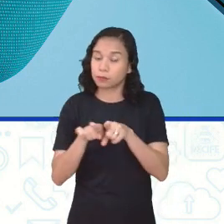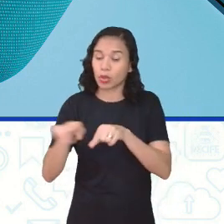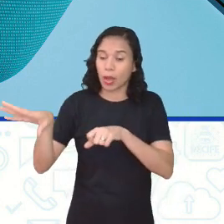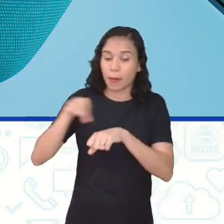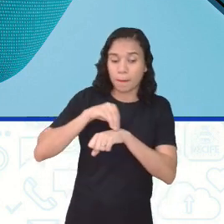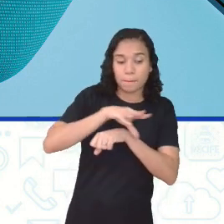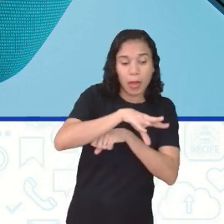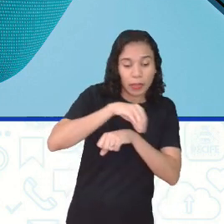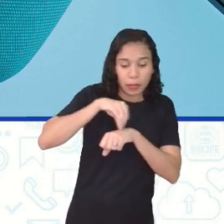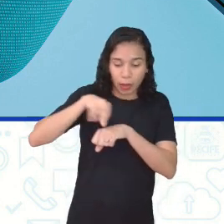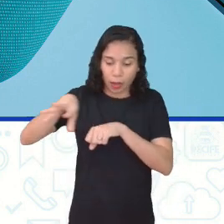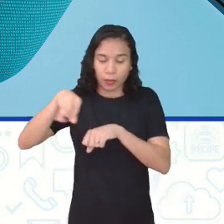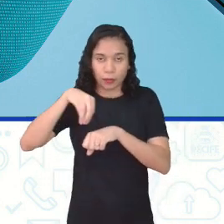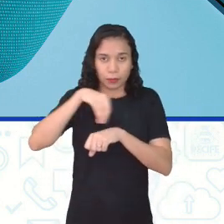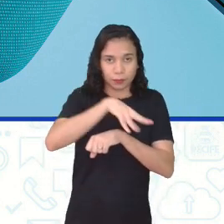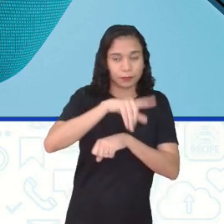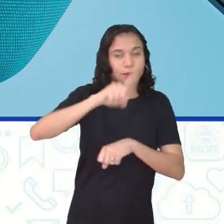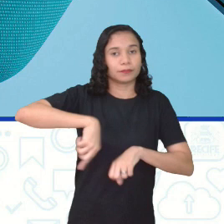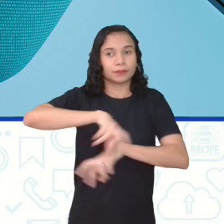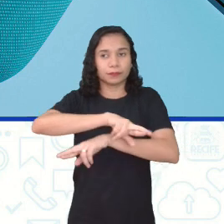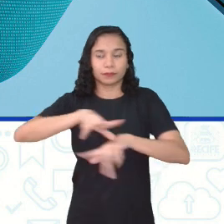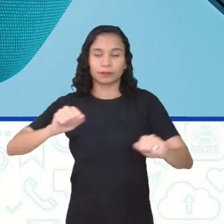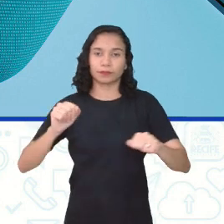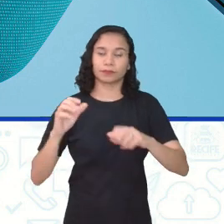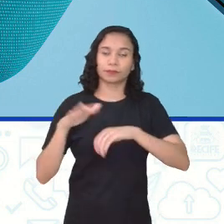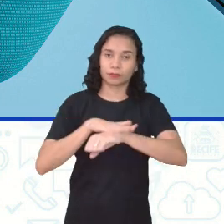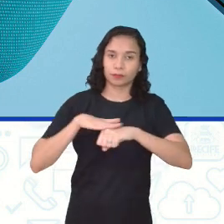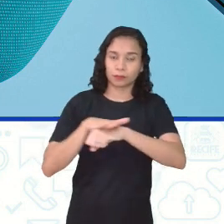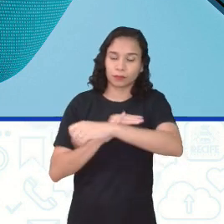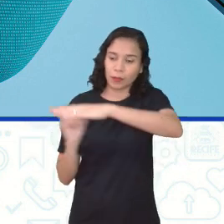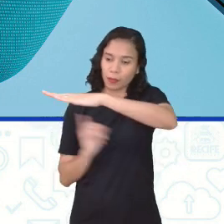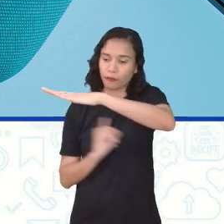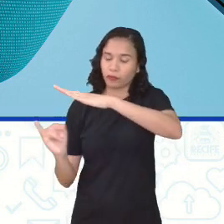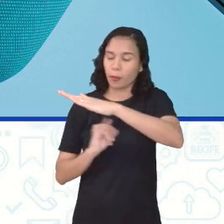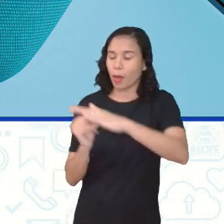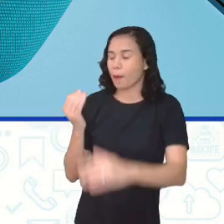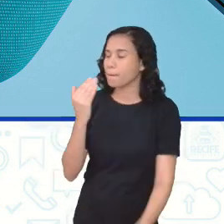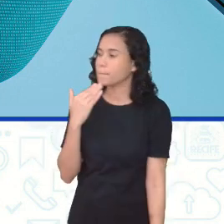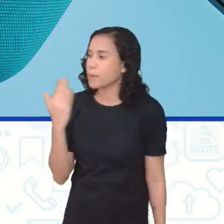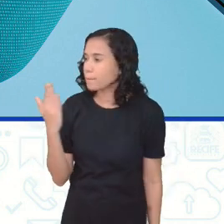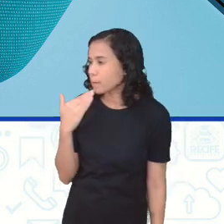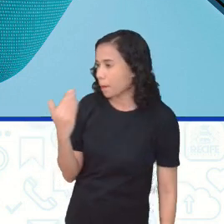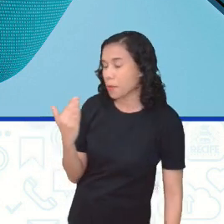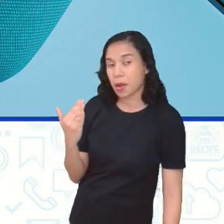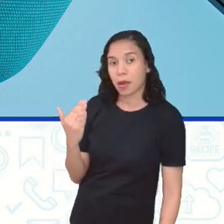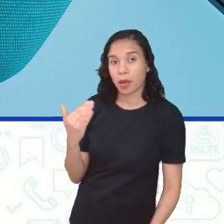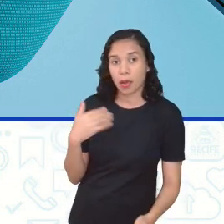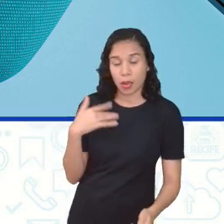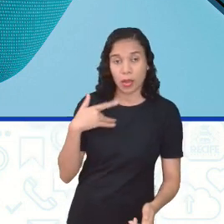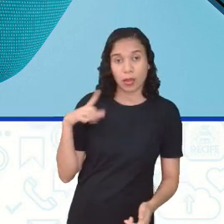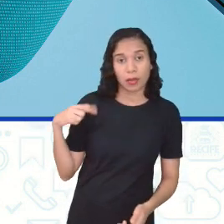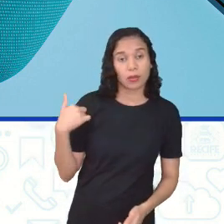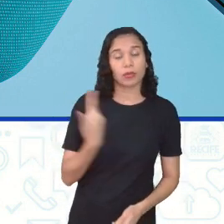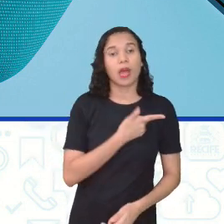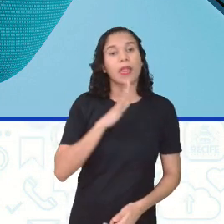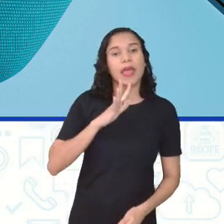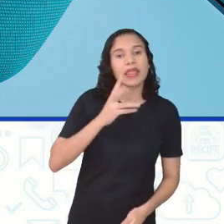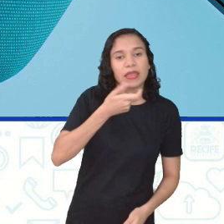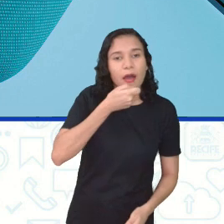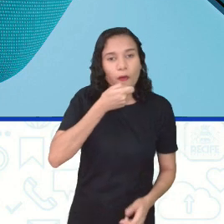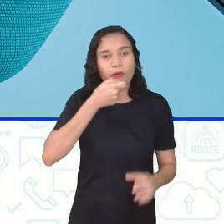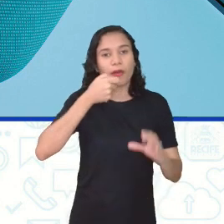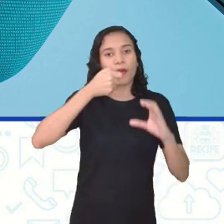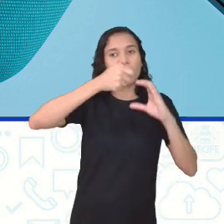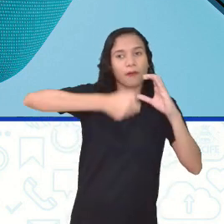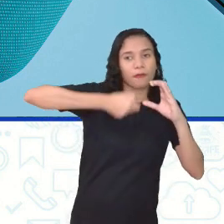que se constroem, né? Diferentemente de uma conversa informal face a face, o podcast, ele mantém o registro gravado, né? Em vídeo, se for